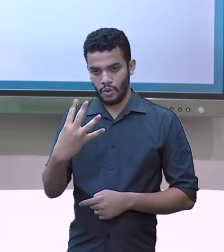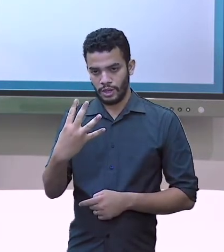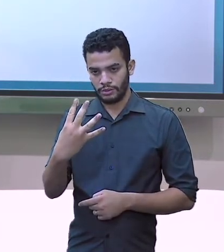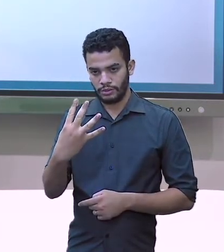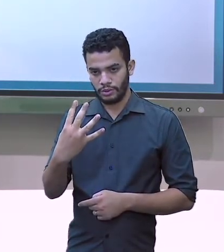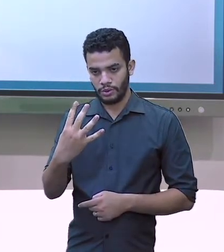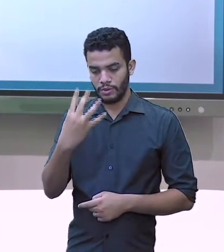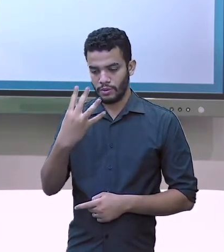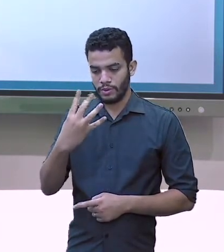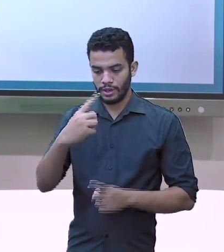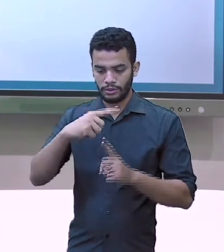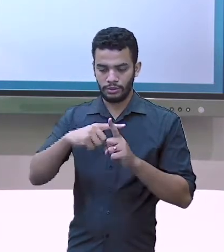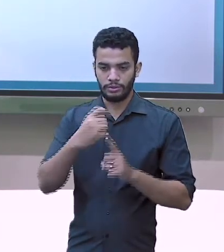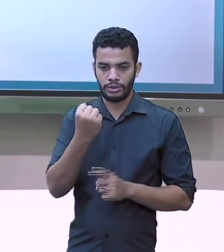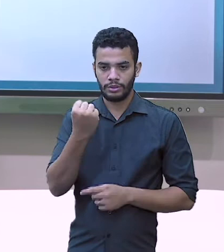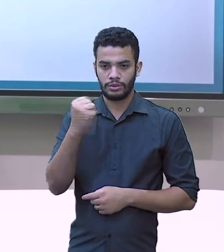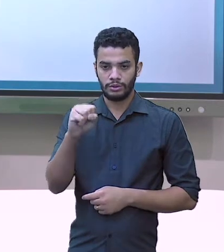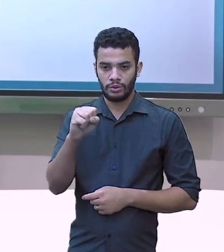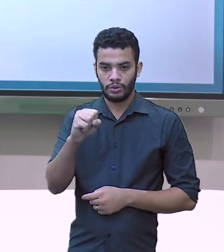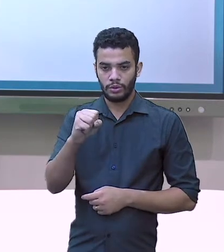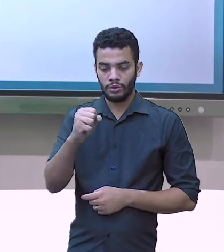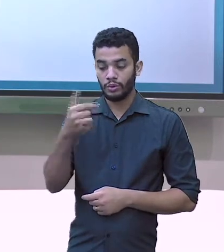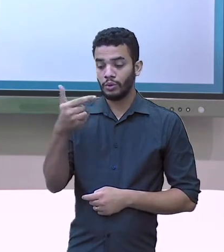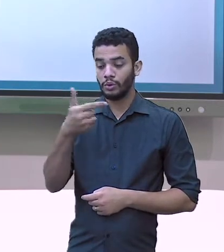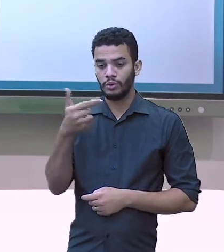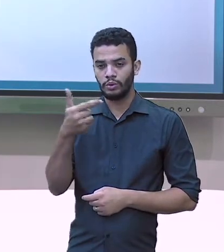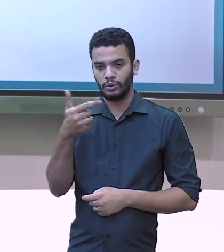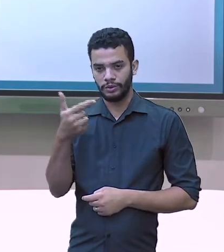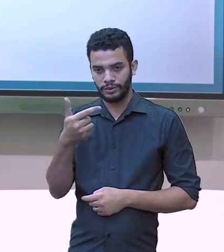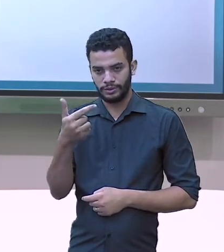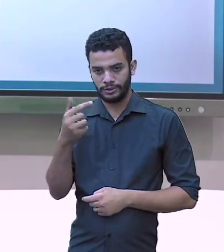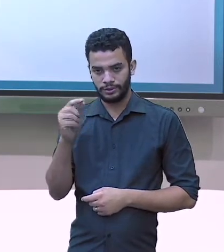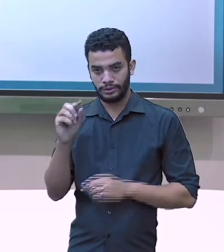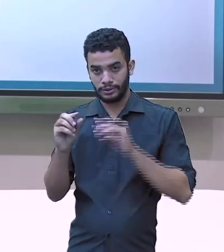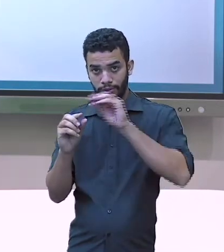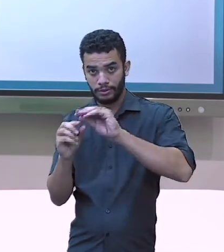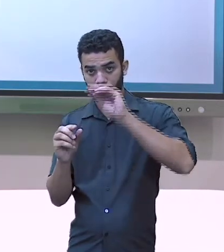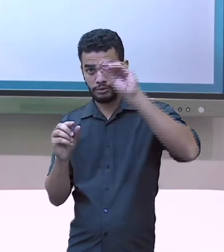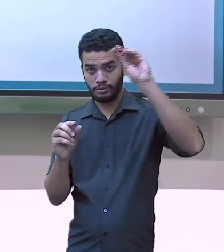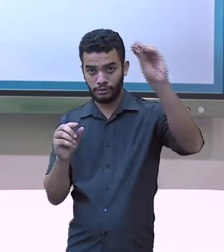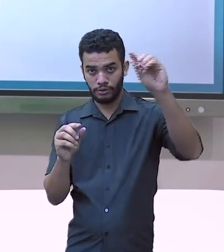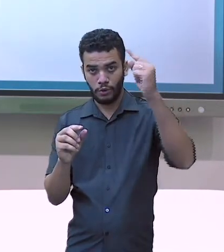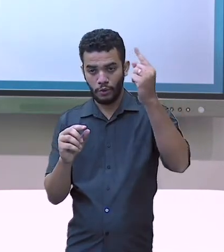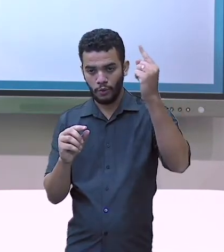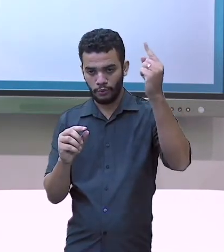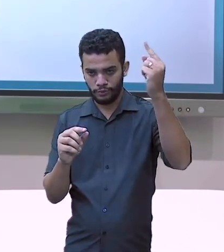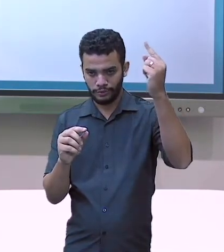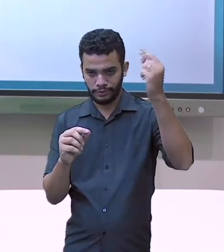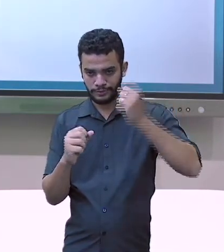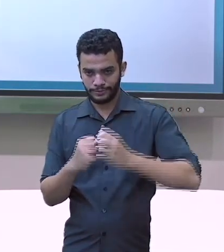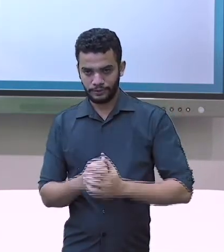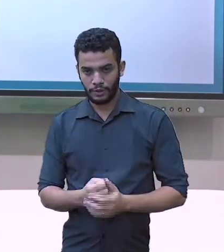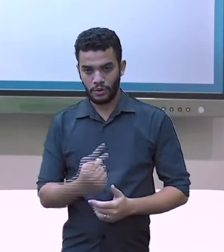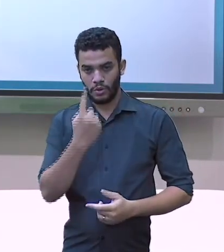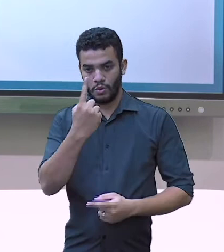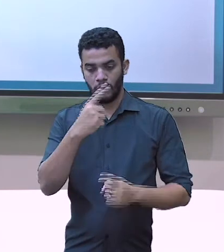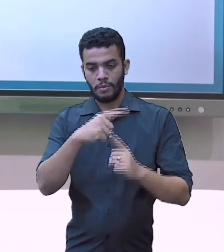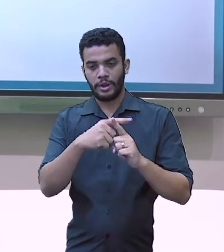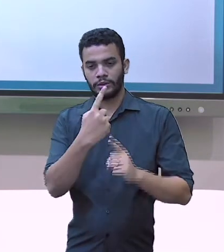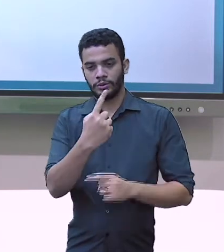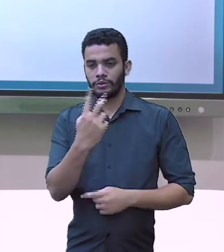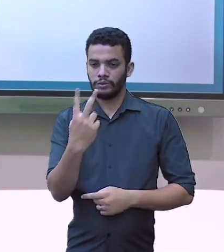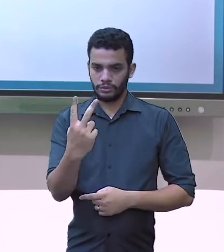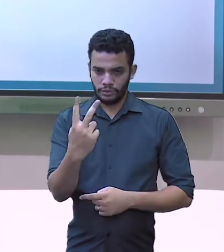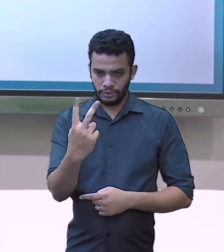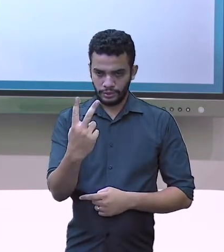12. Vai 1 novamente. E agora eu tenho 1 mais 1, 2.